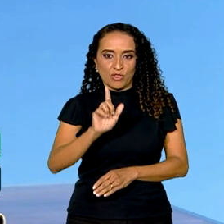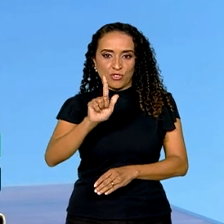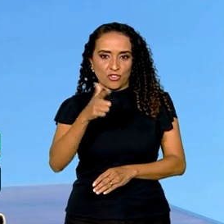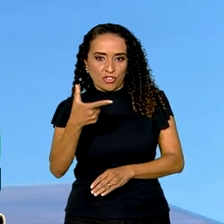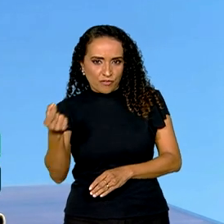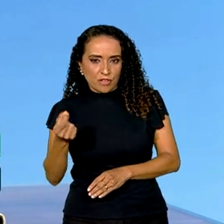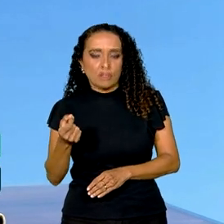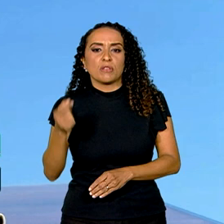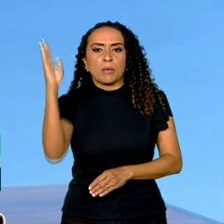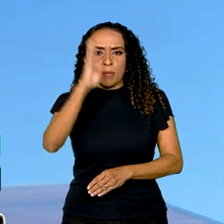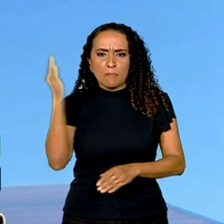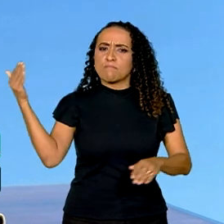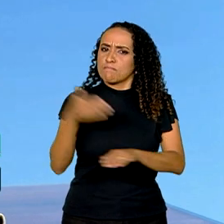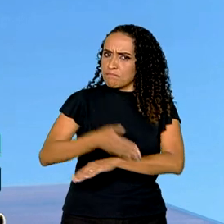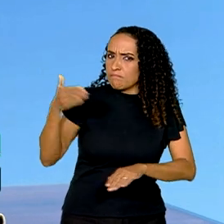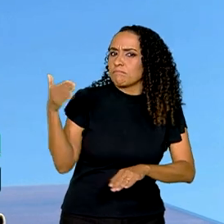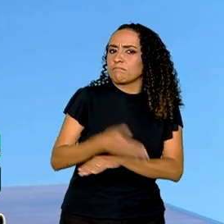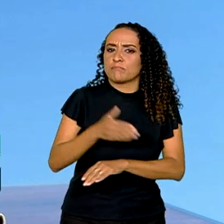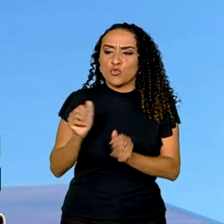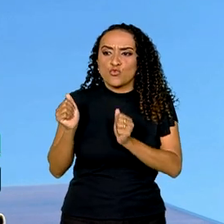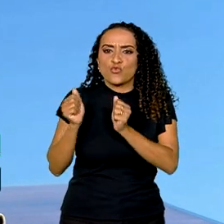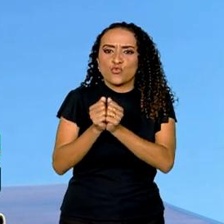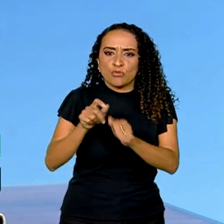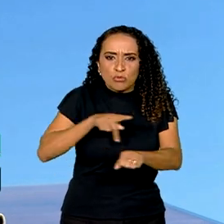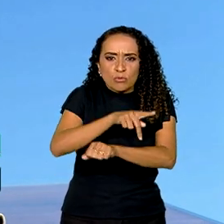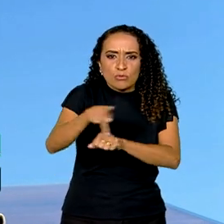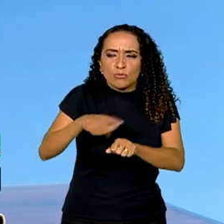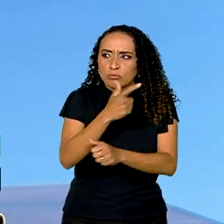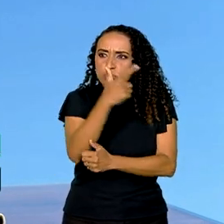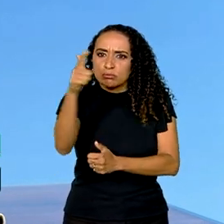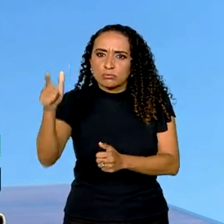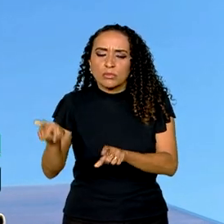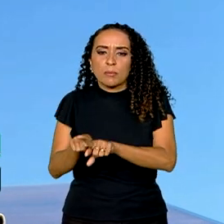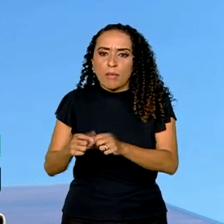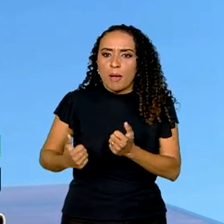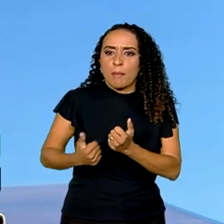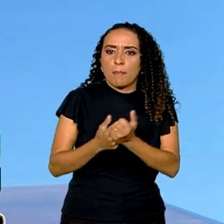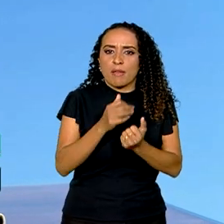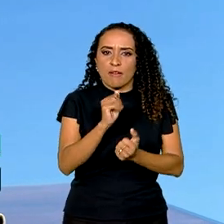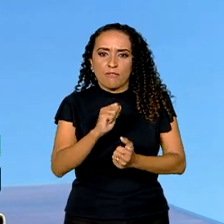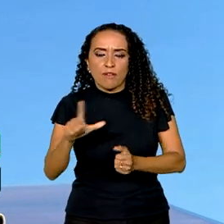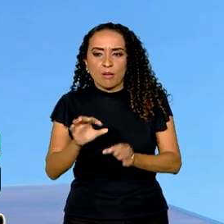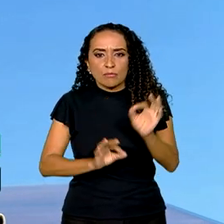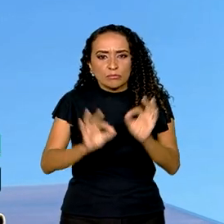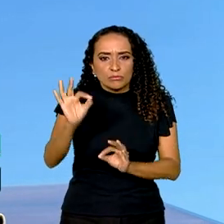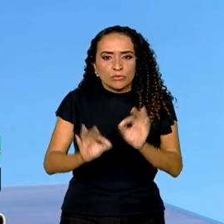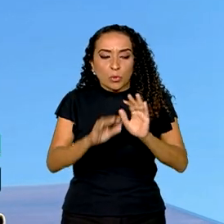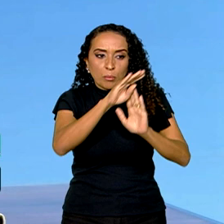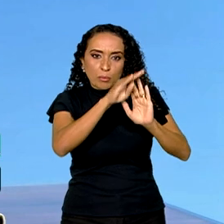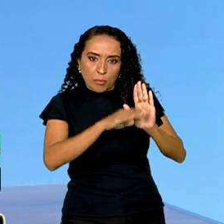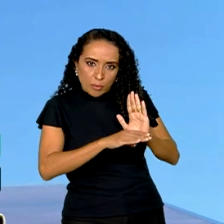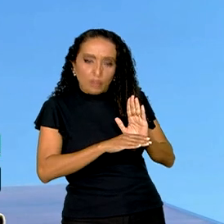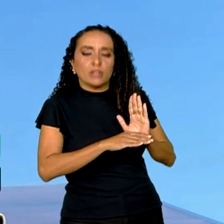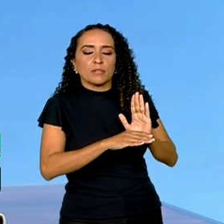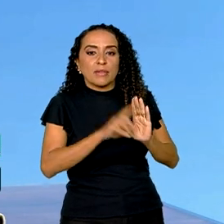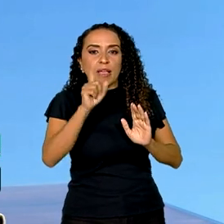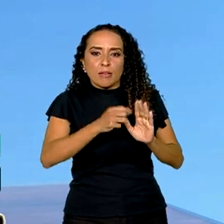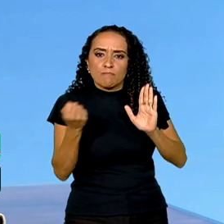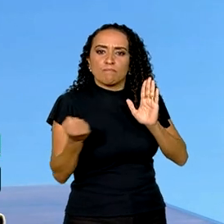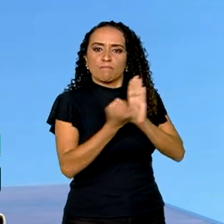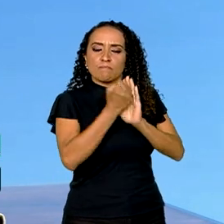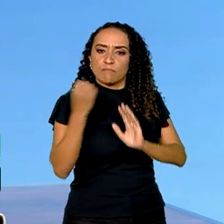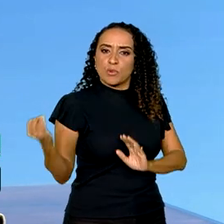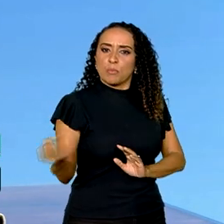participou ativamente, junto com os demais países e com o apoio da FAO, para a elaboração desse plano, que é um marco